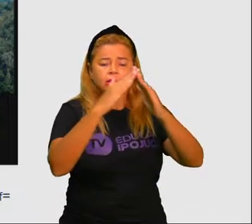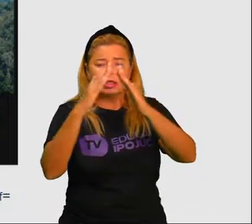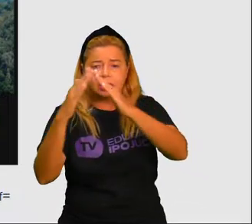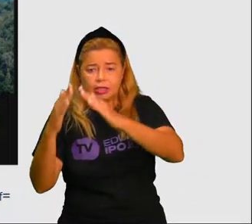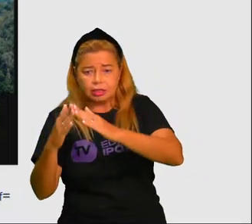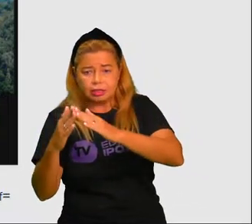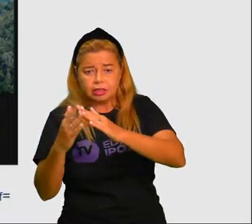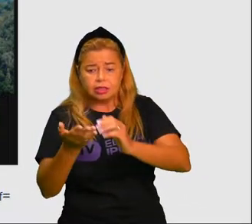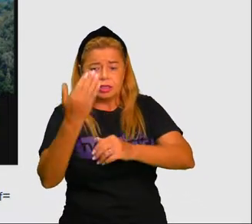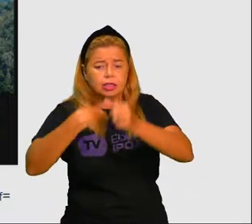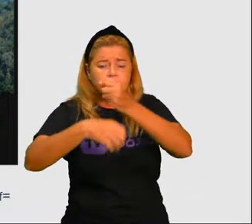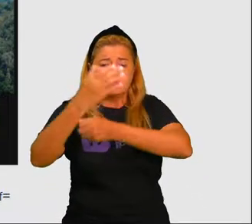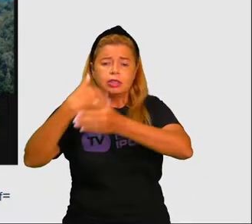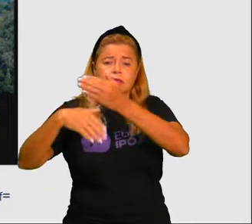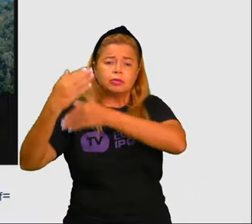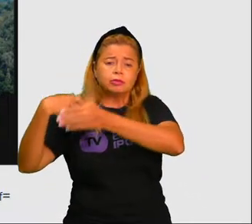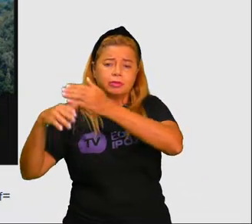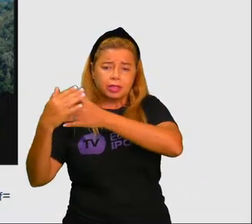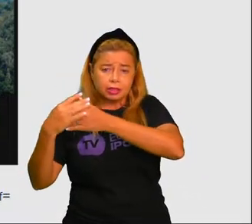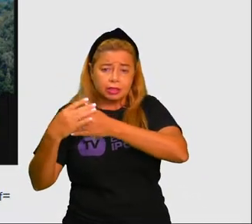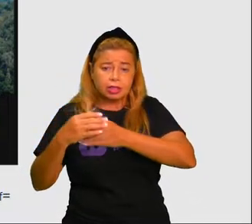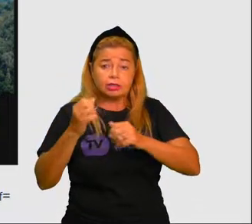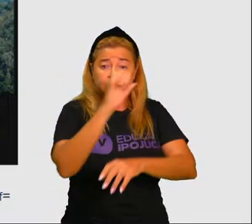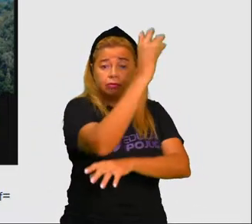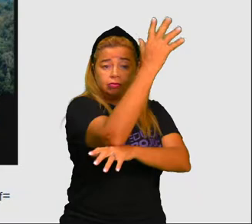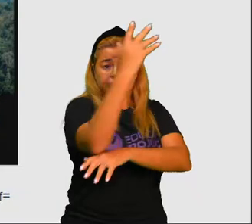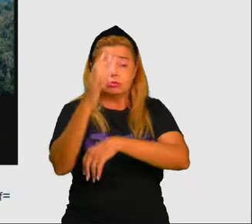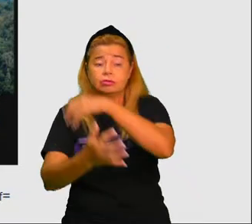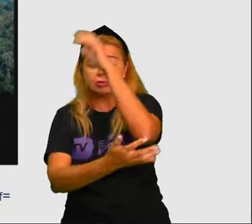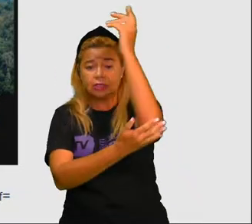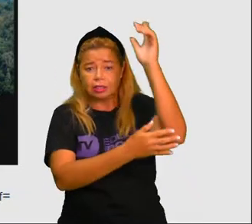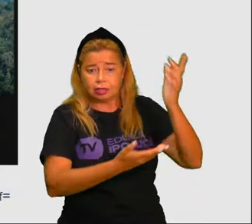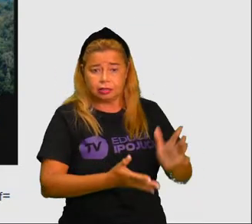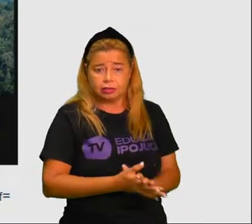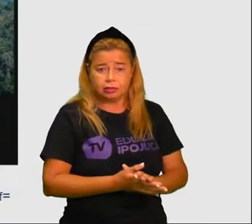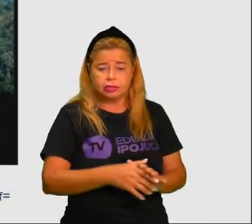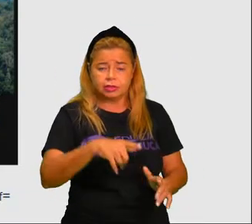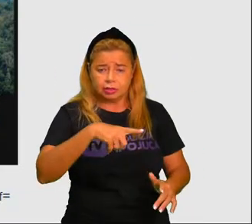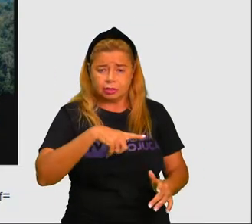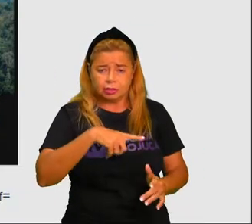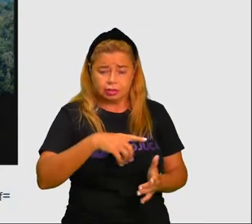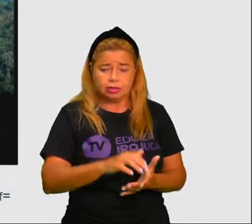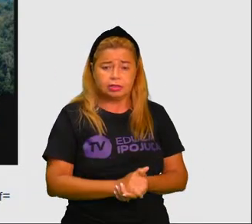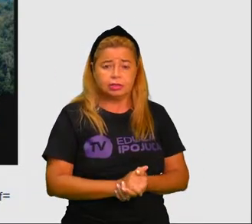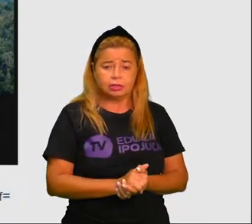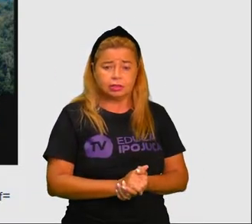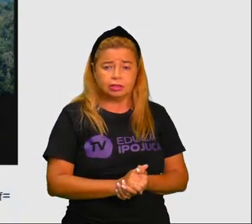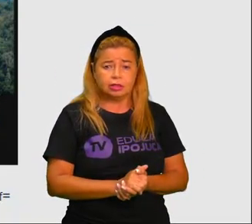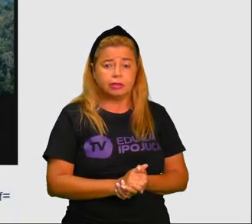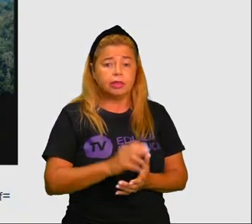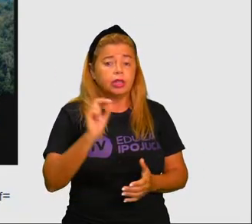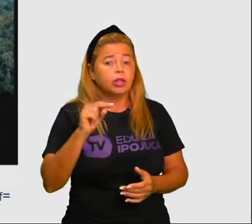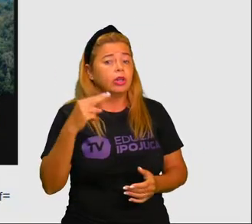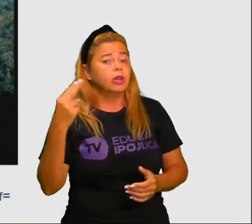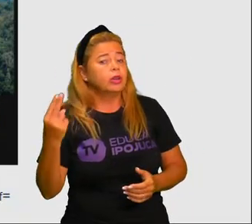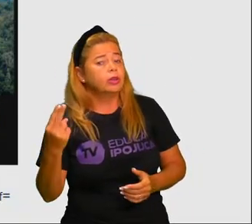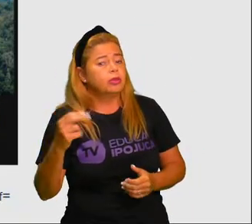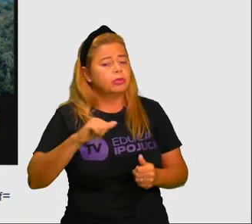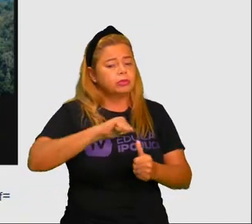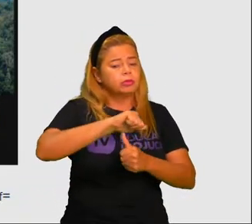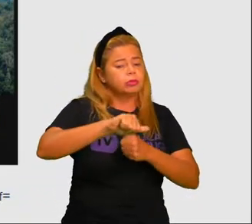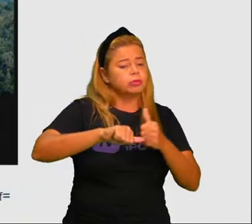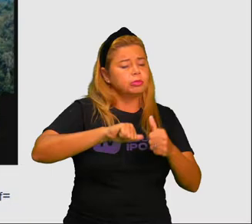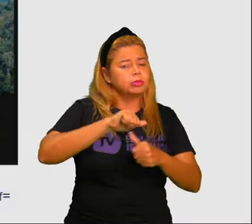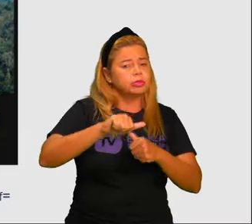mata? Ou é o contrário? Ela está em processo de mudança? Ou